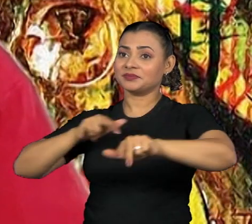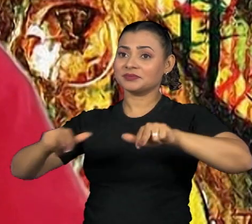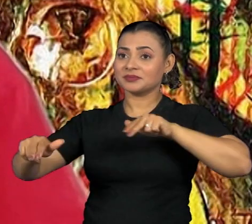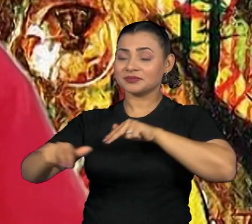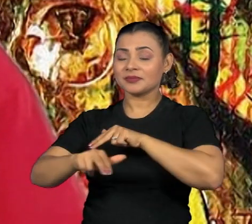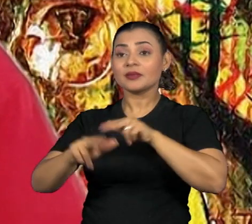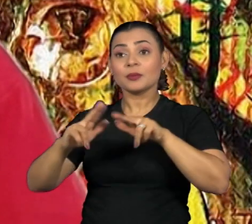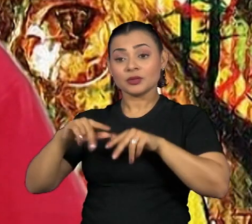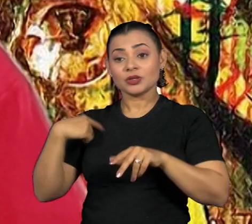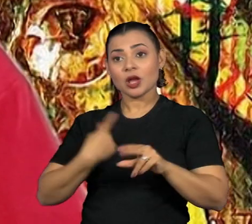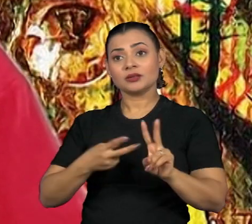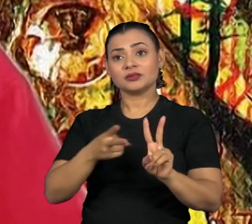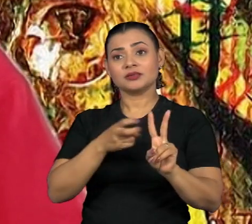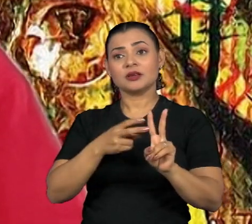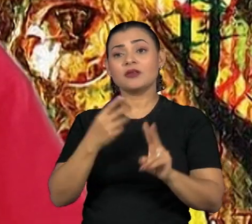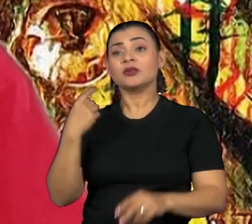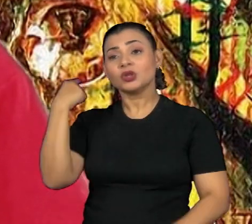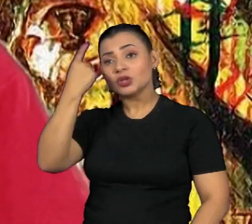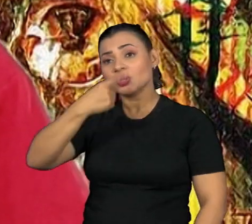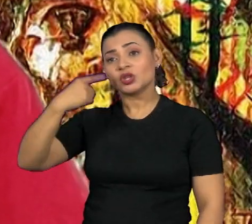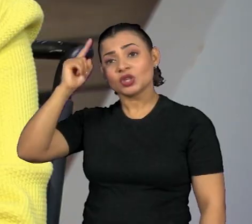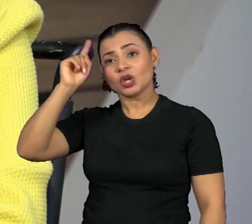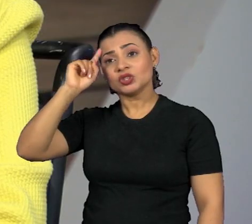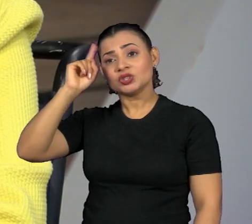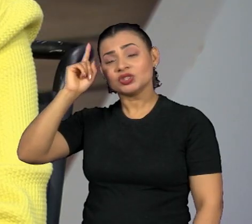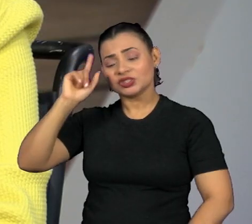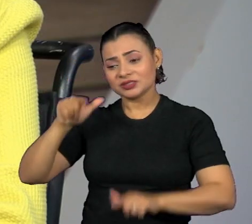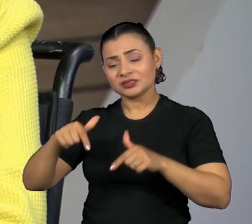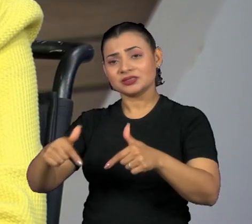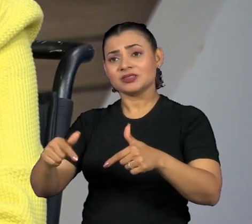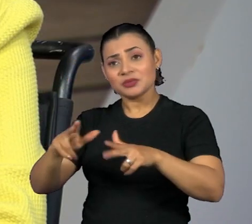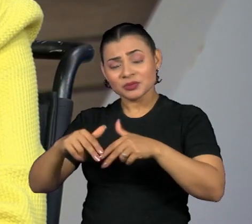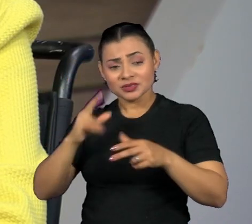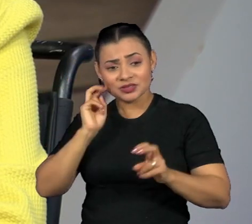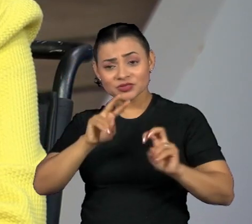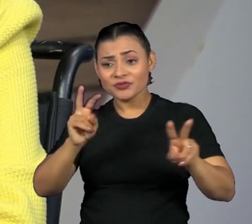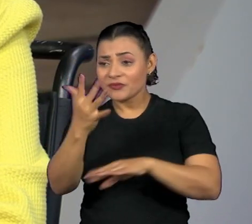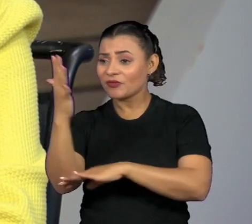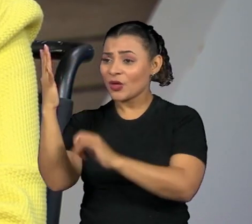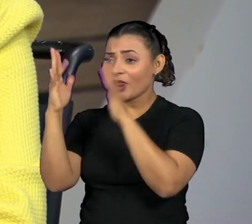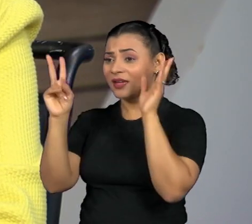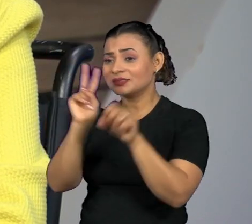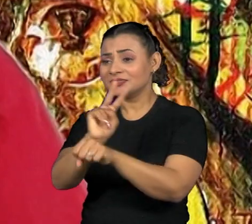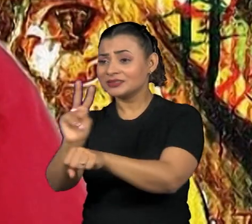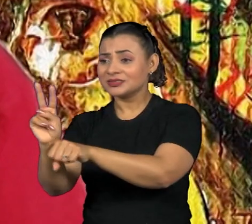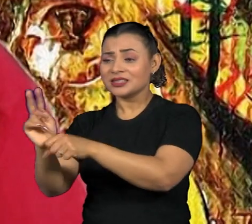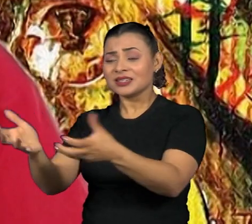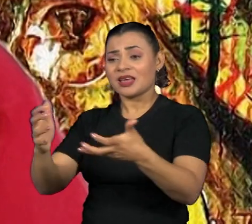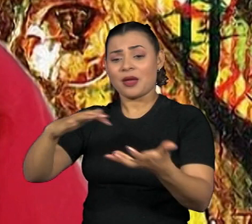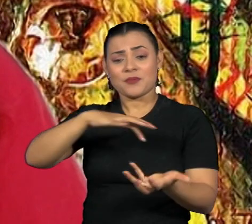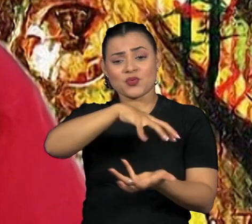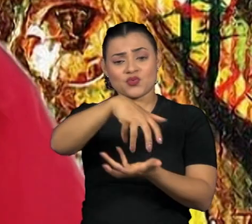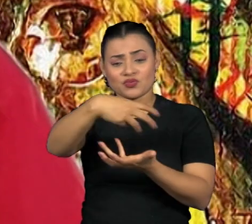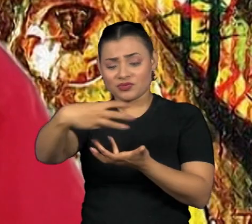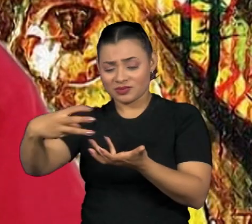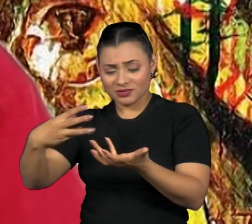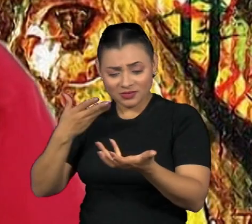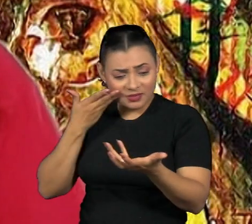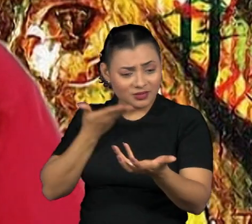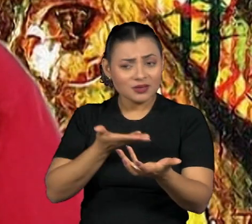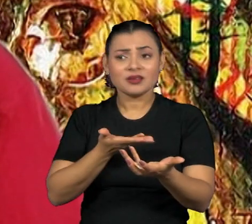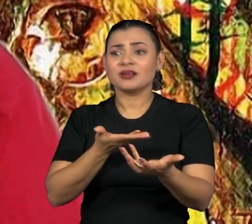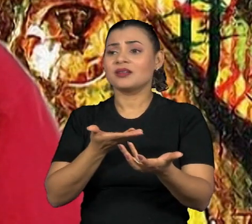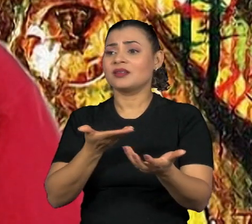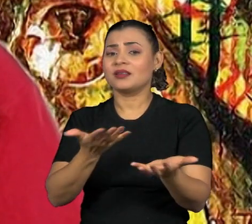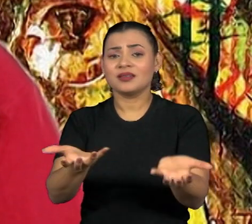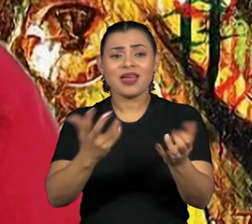passando por isso 24 horas por dia. E a forma nossa de ver a floresta, de ver o rio, de ver a terra, é como